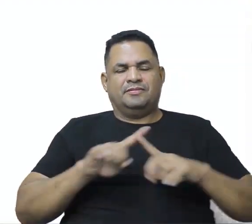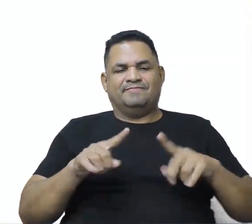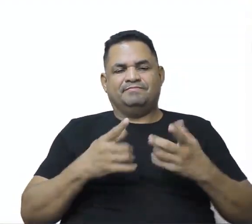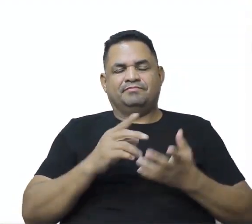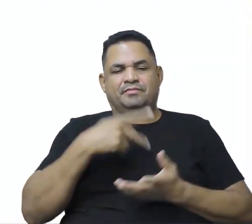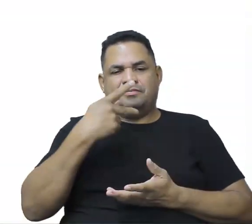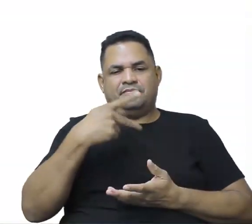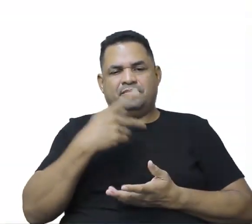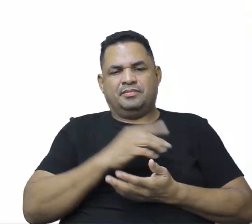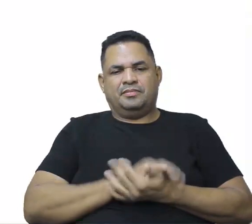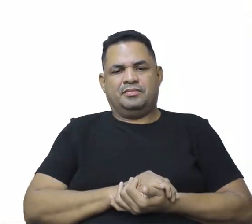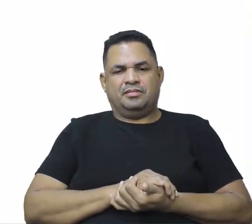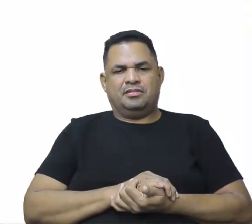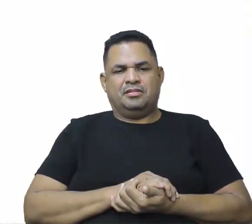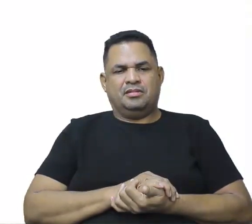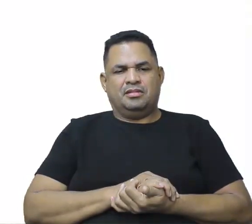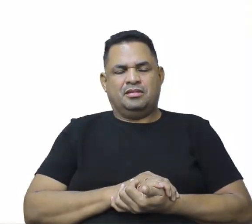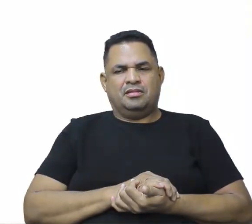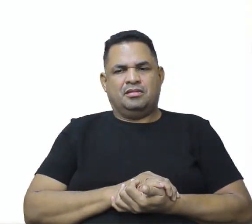falando aqui, ele está falando